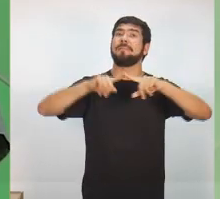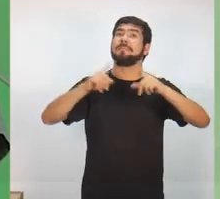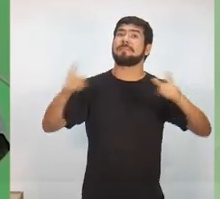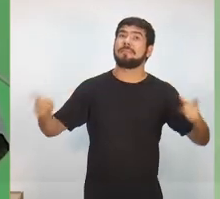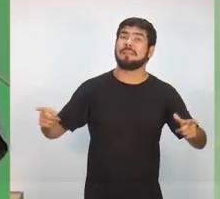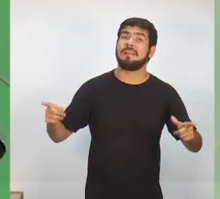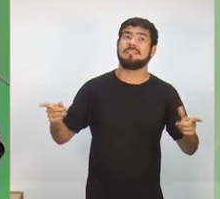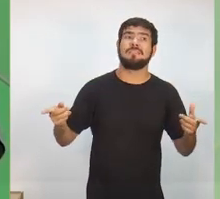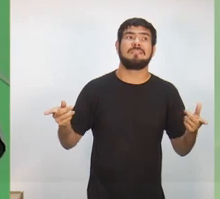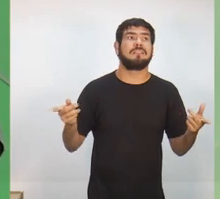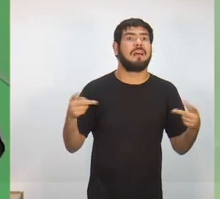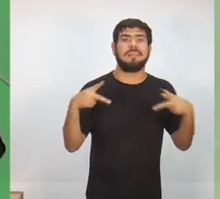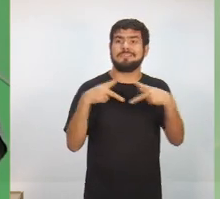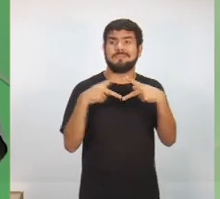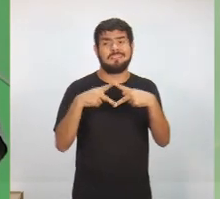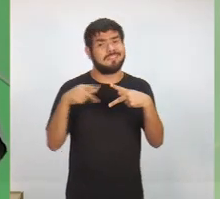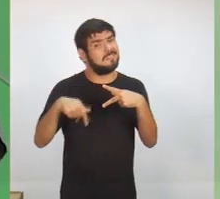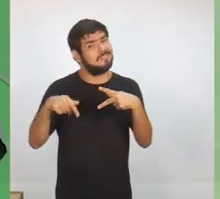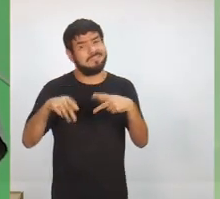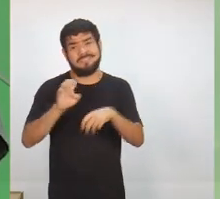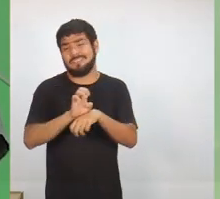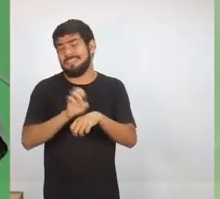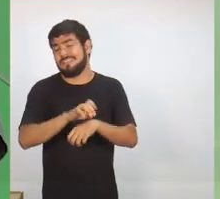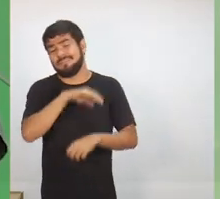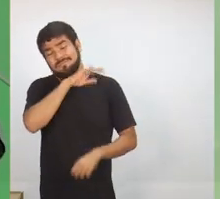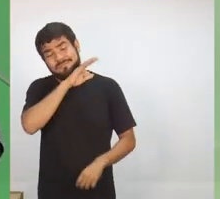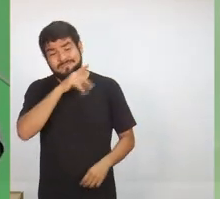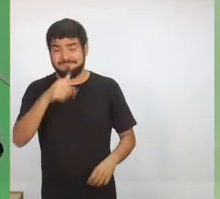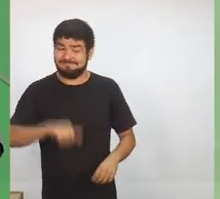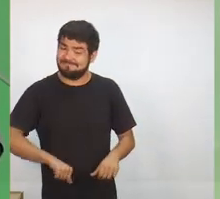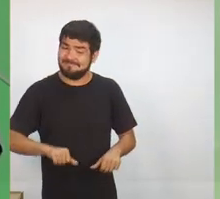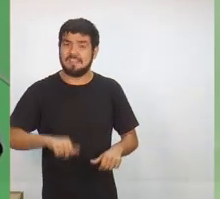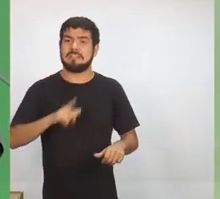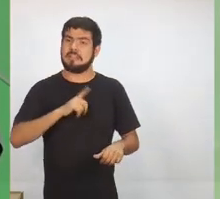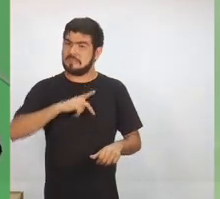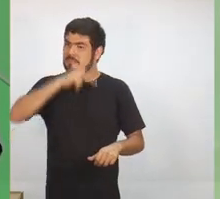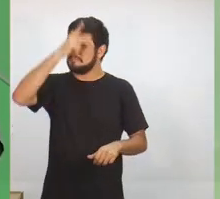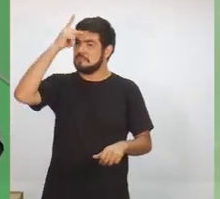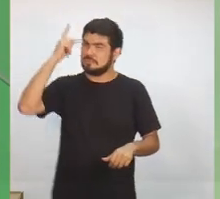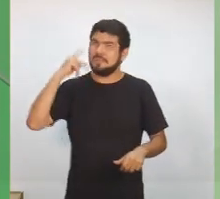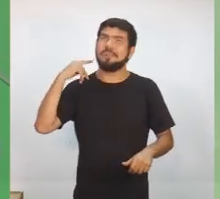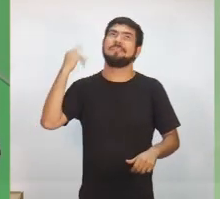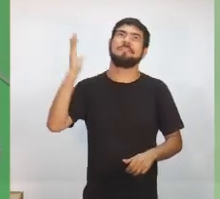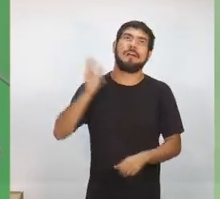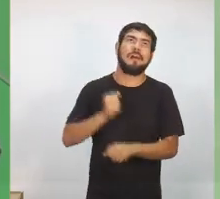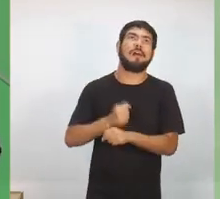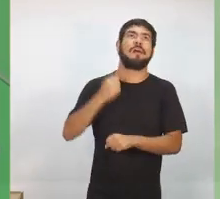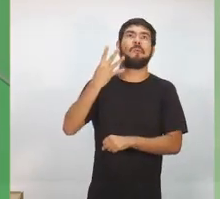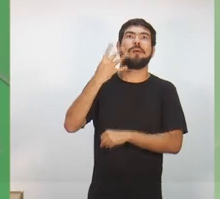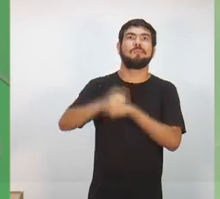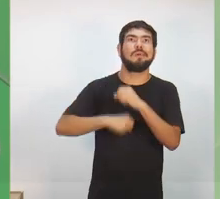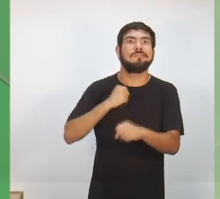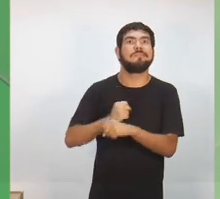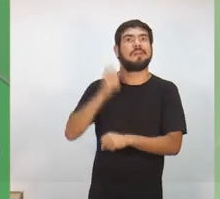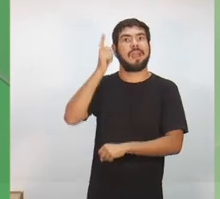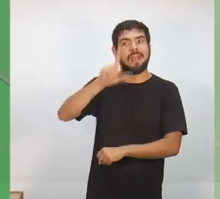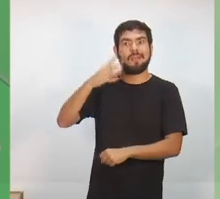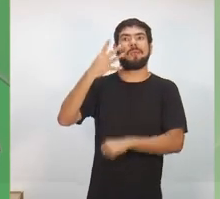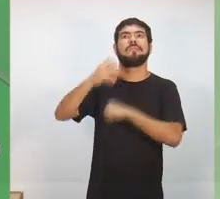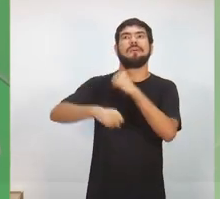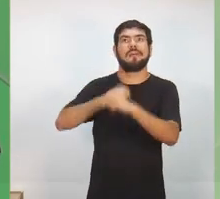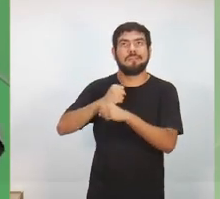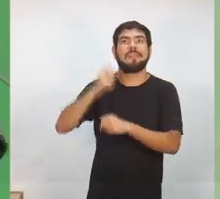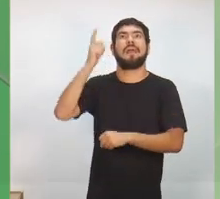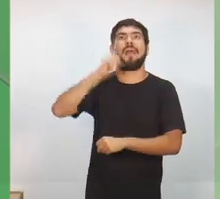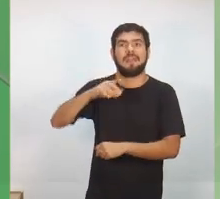gestão do Estado ela está sendo, deixando muito a desejar. Tem pessoas que estão aí em vários mandatos, estão com mandato até e prometendo se eleger para